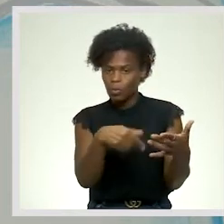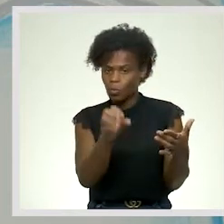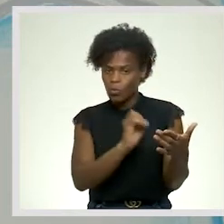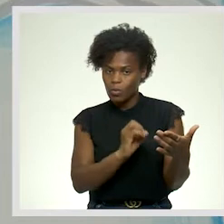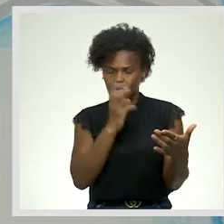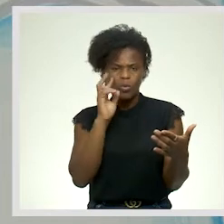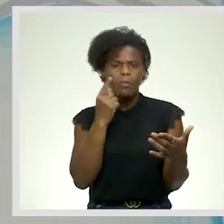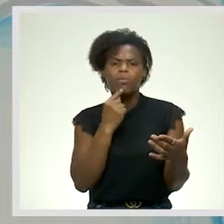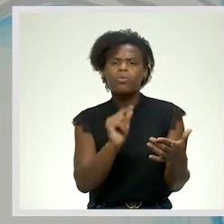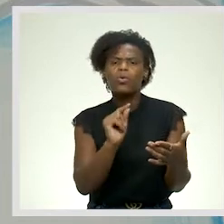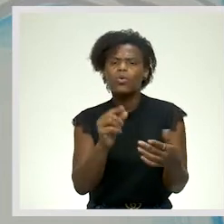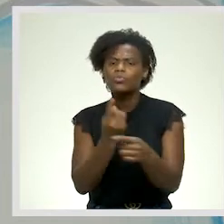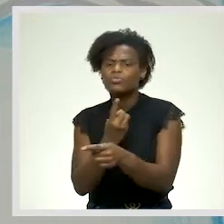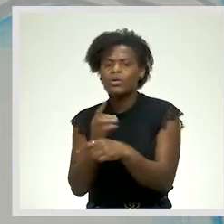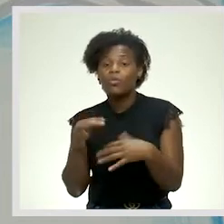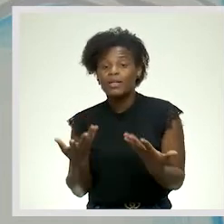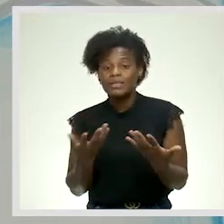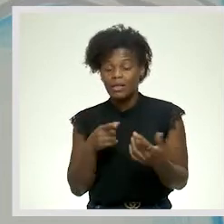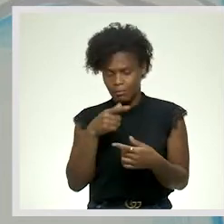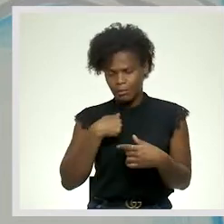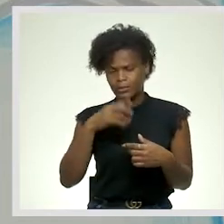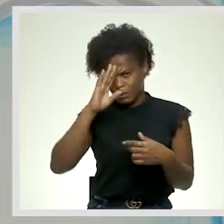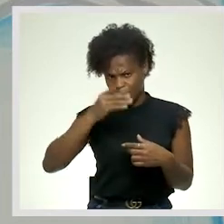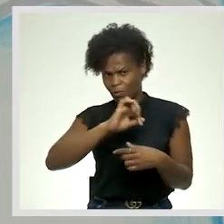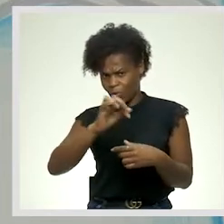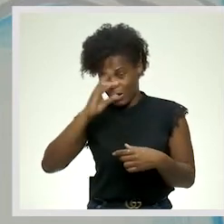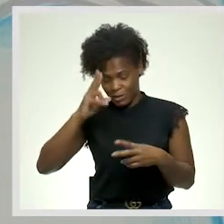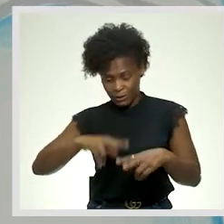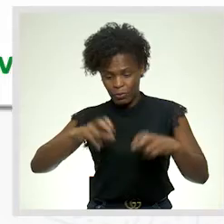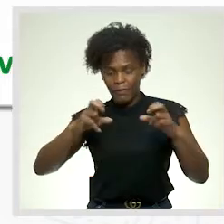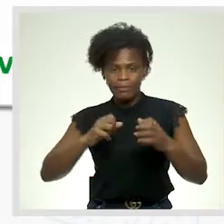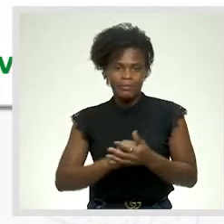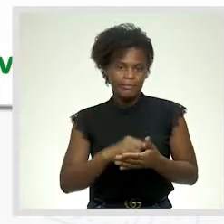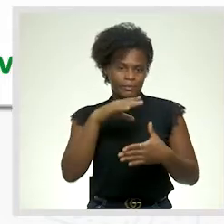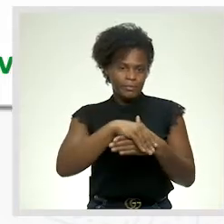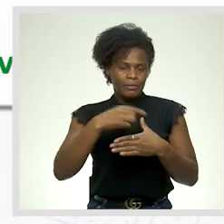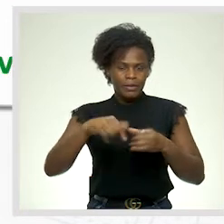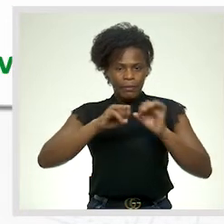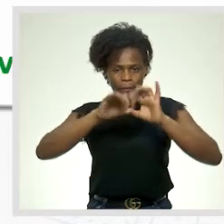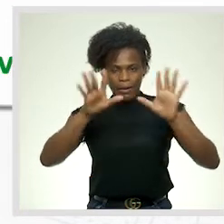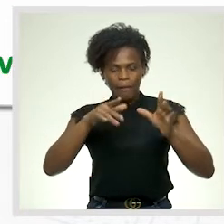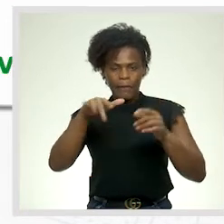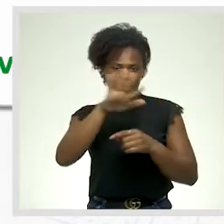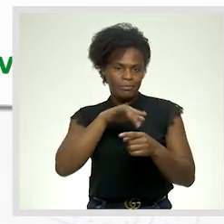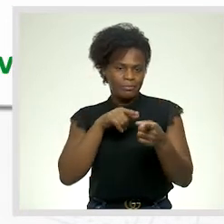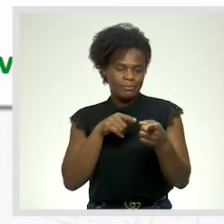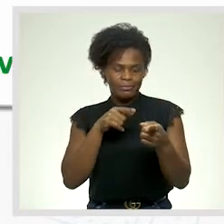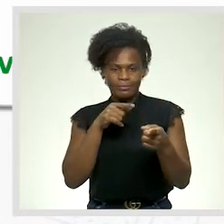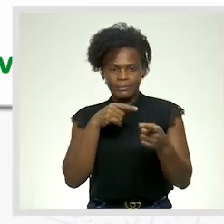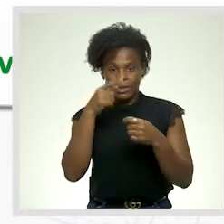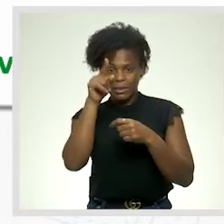Exato! Eu já contava com isso, que você ia descobrir. A carta traz claramente uso de